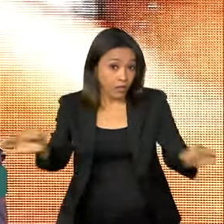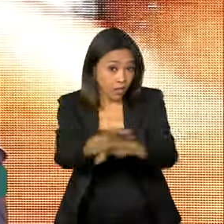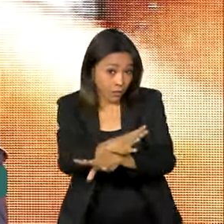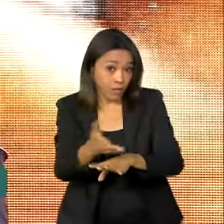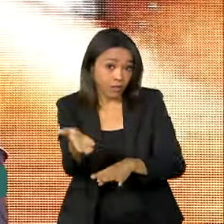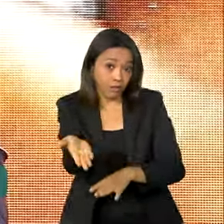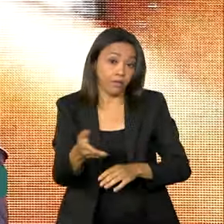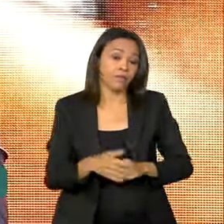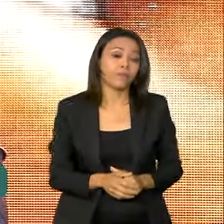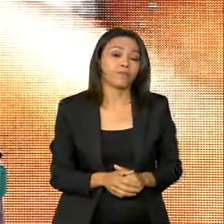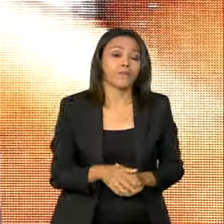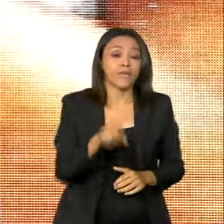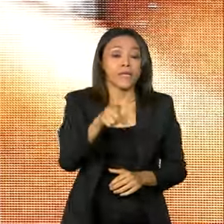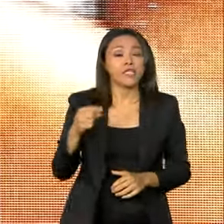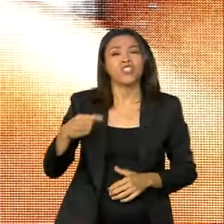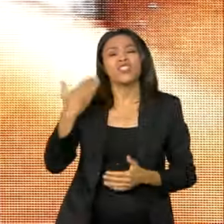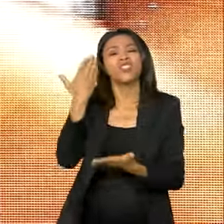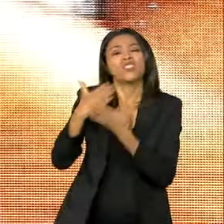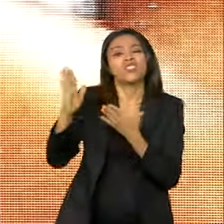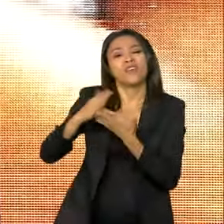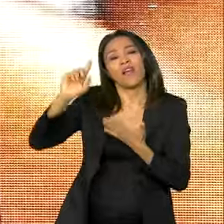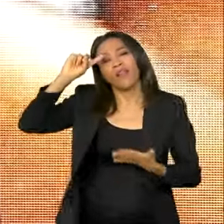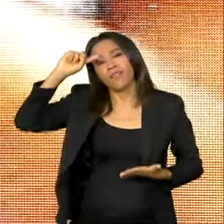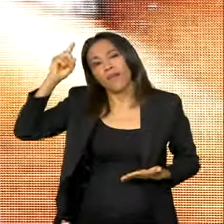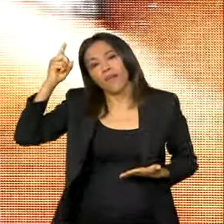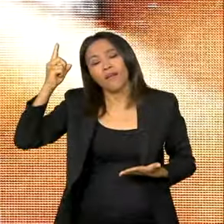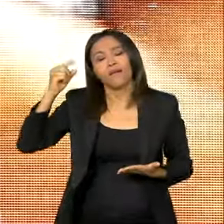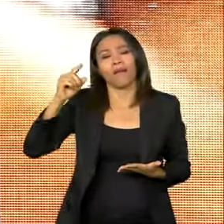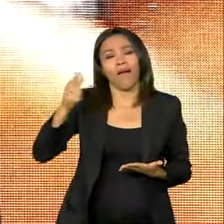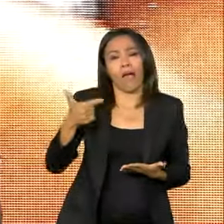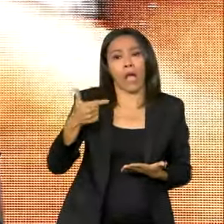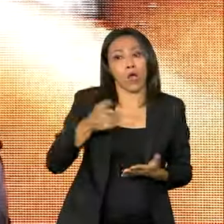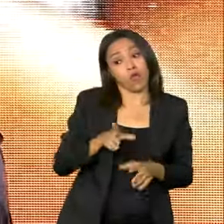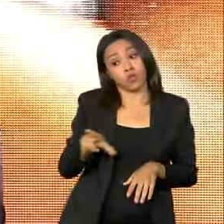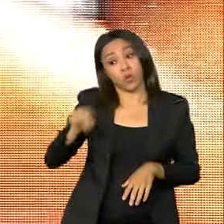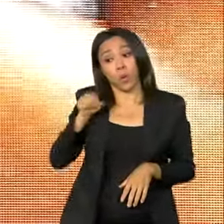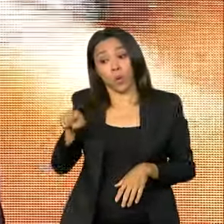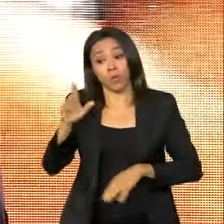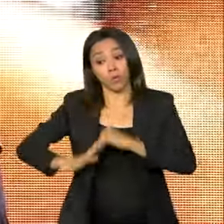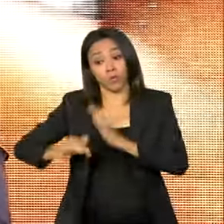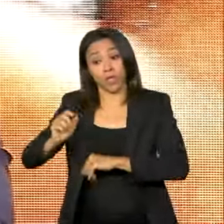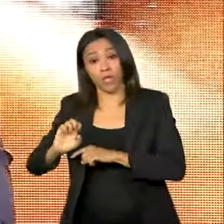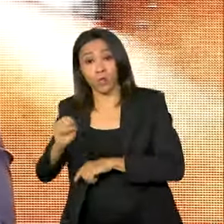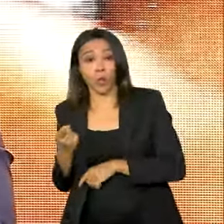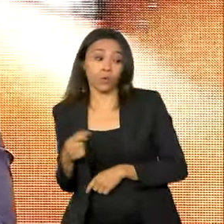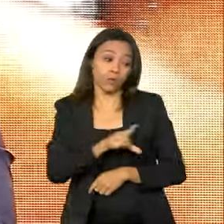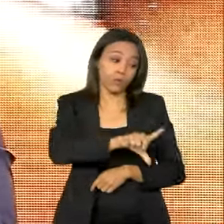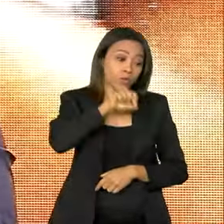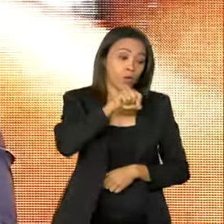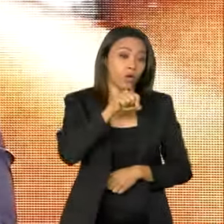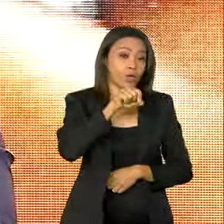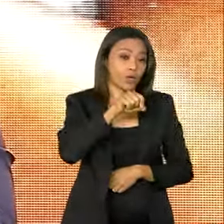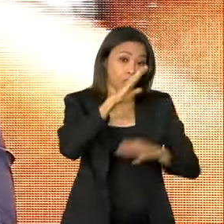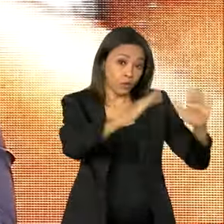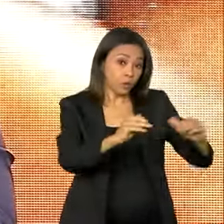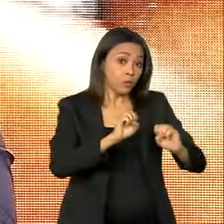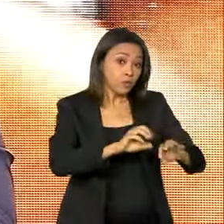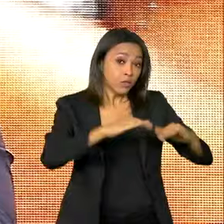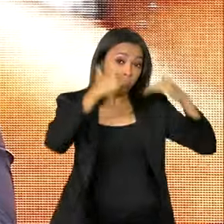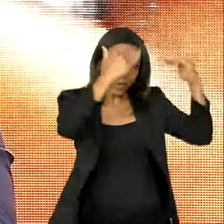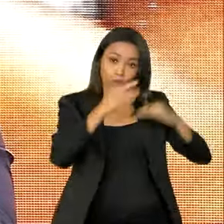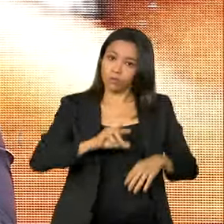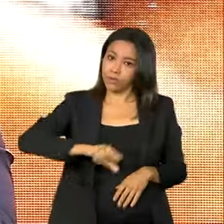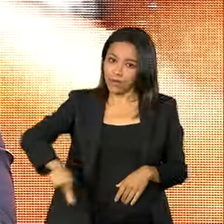o mito de que ou o estudante vai fazer o profissionalizante ou ele vai fazer o ensino superior. Não, o